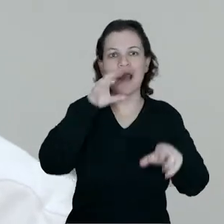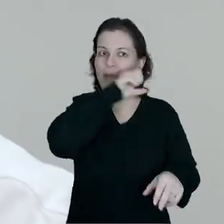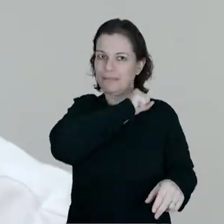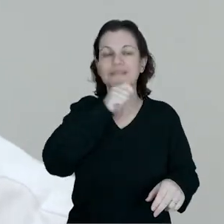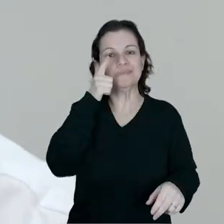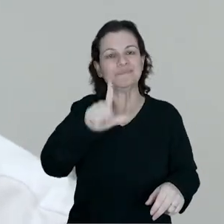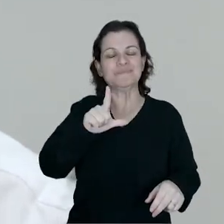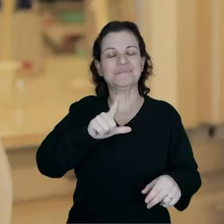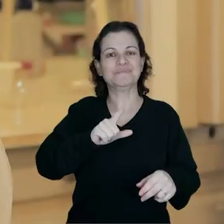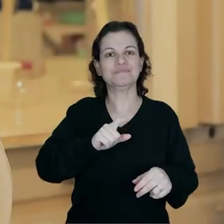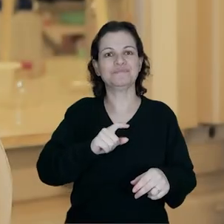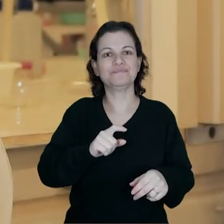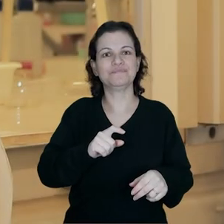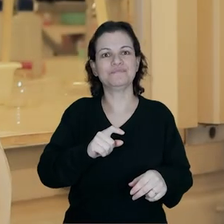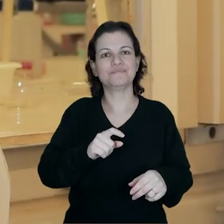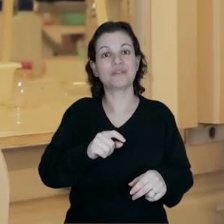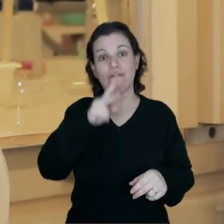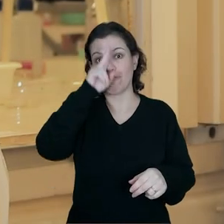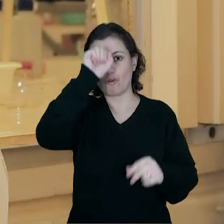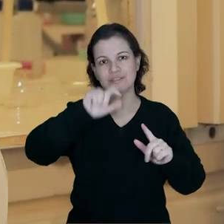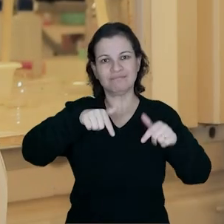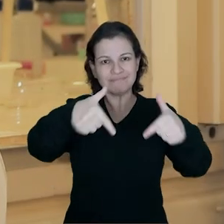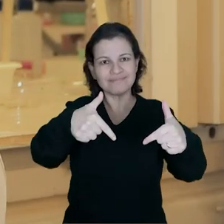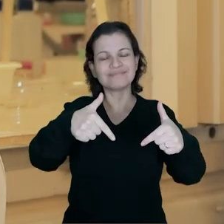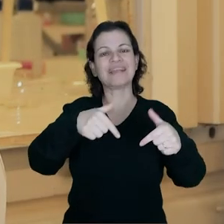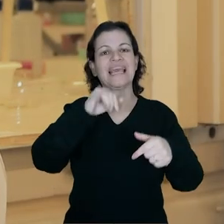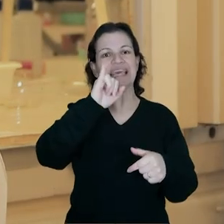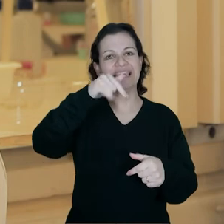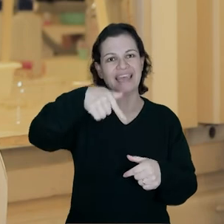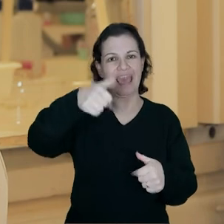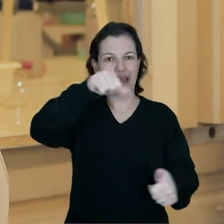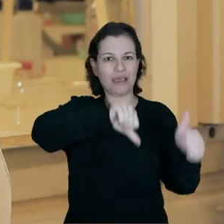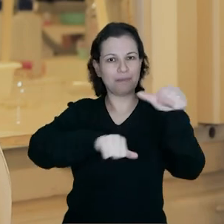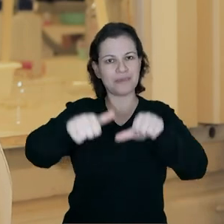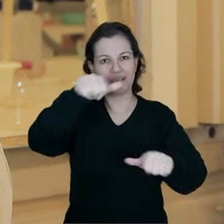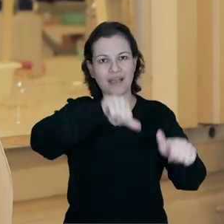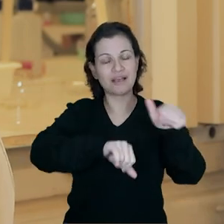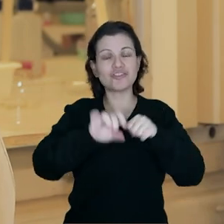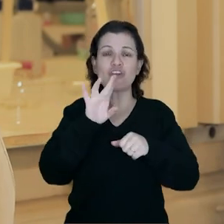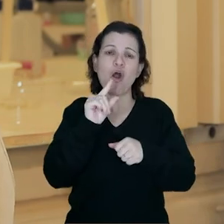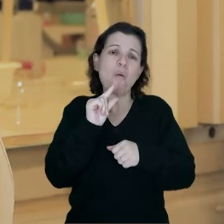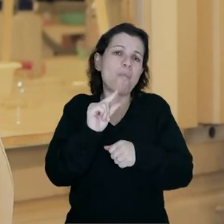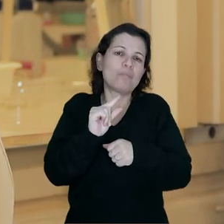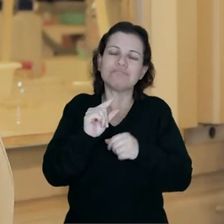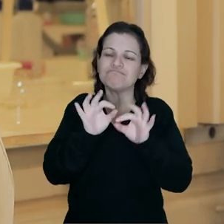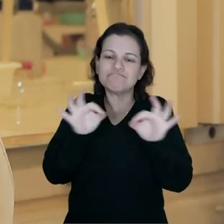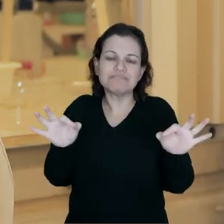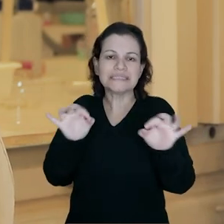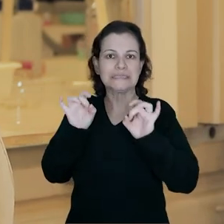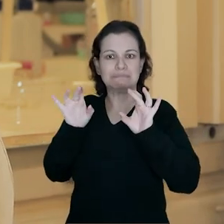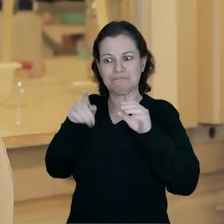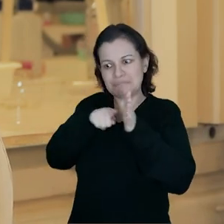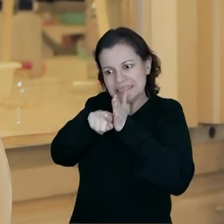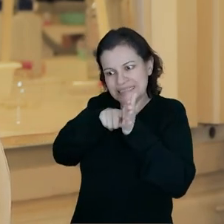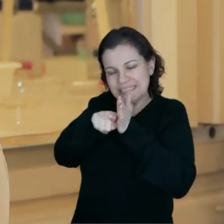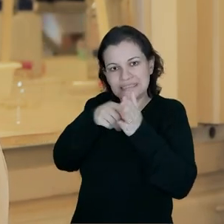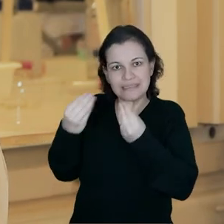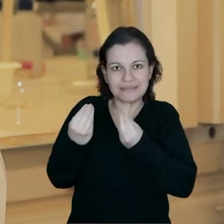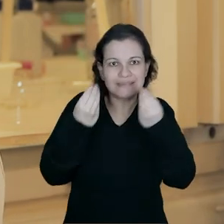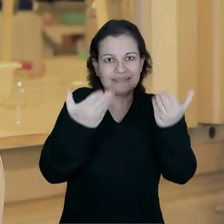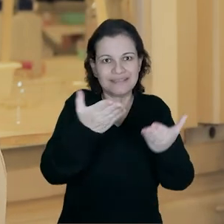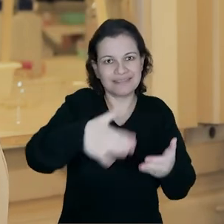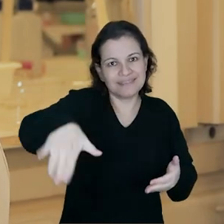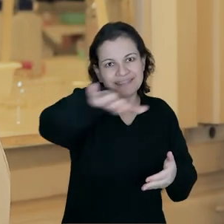resposta muito rápida. Sobre a força-tarefa do Instituto de Química, essa é só uma parte das nossas pesquisas